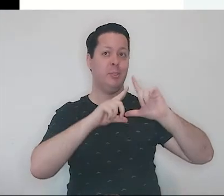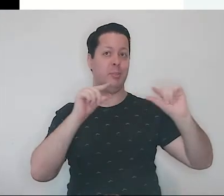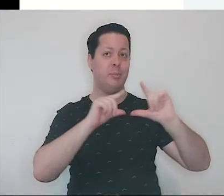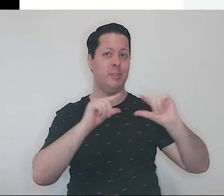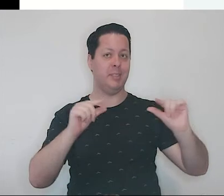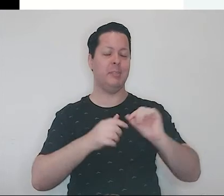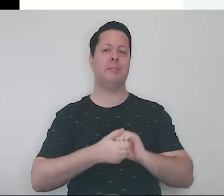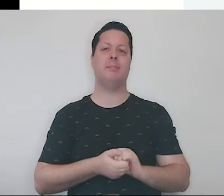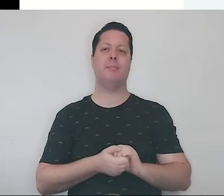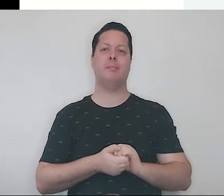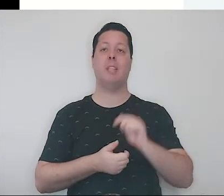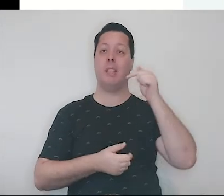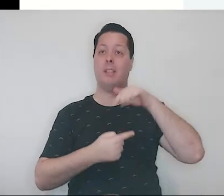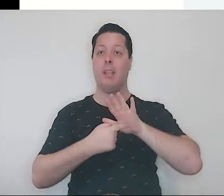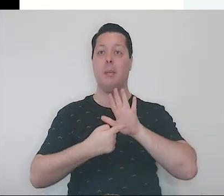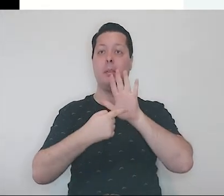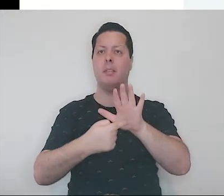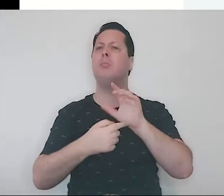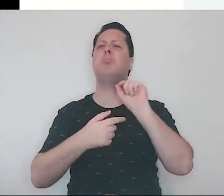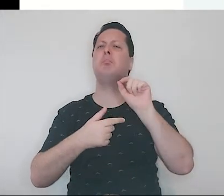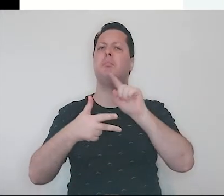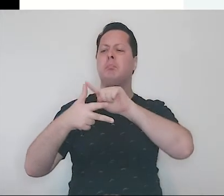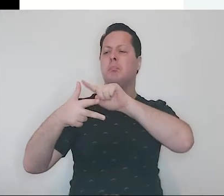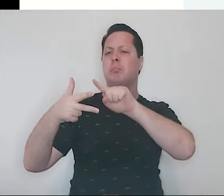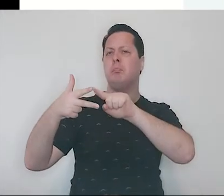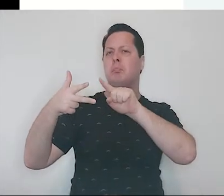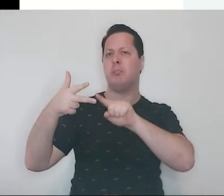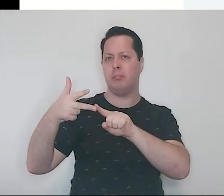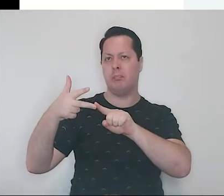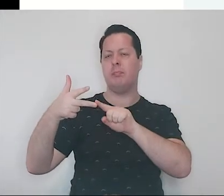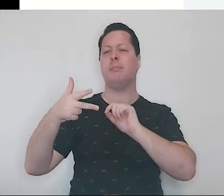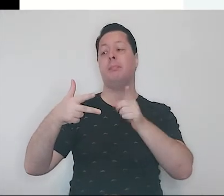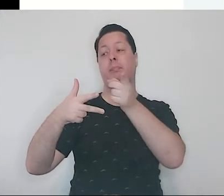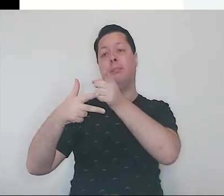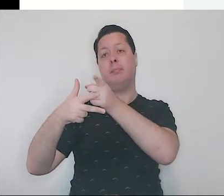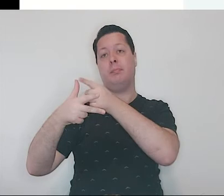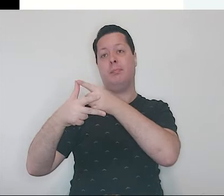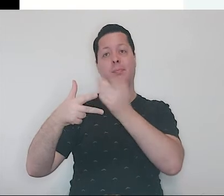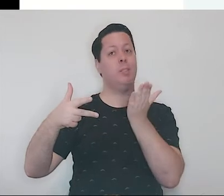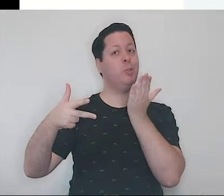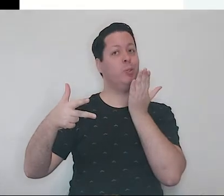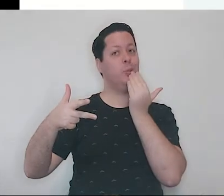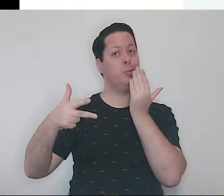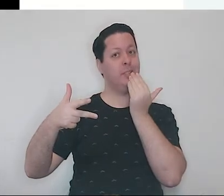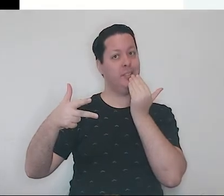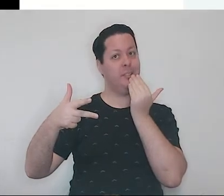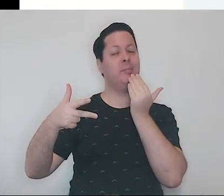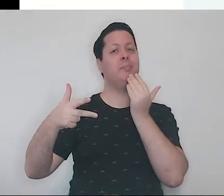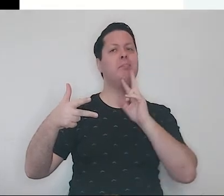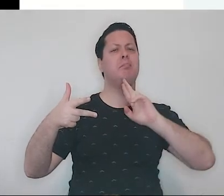Essa apresentação vai ser dividida em três partes. Primeiro, alimento e a comida,